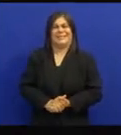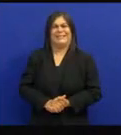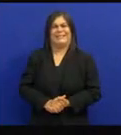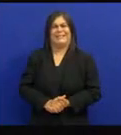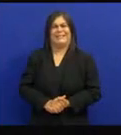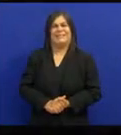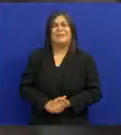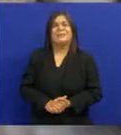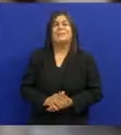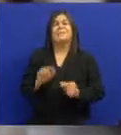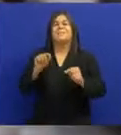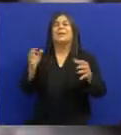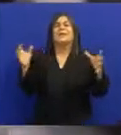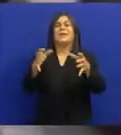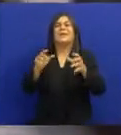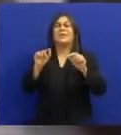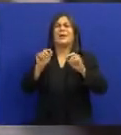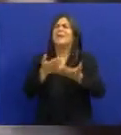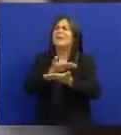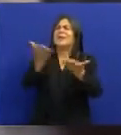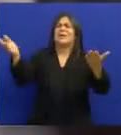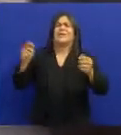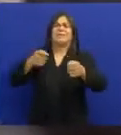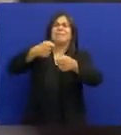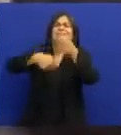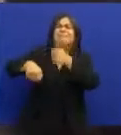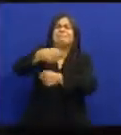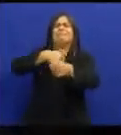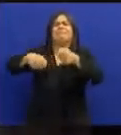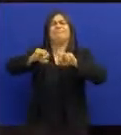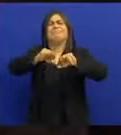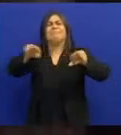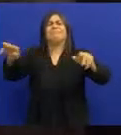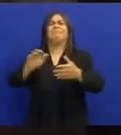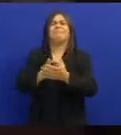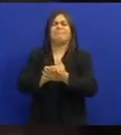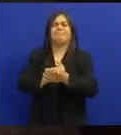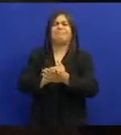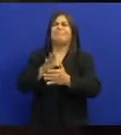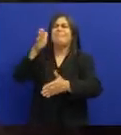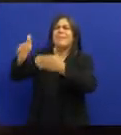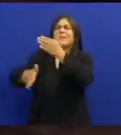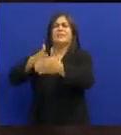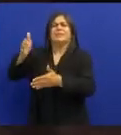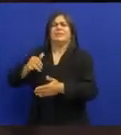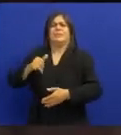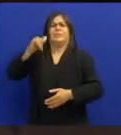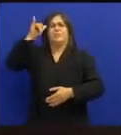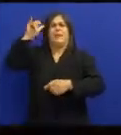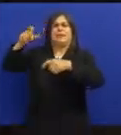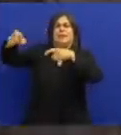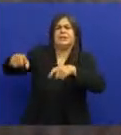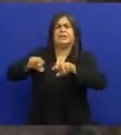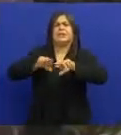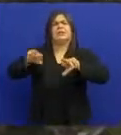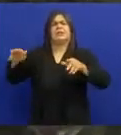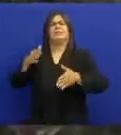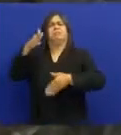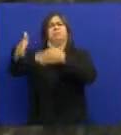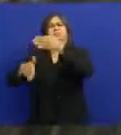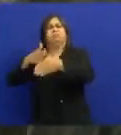É a elite Dos lupanários Da vida Lá era tudo Lá se fazia negócio Lá até era frequentado Por senhor de engenho